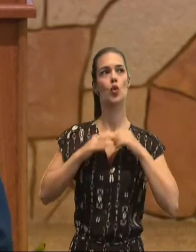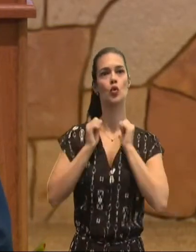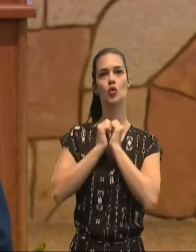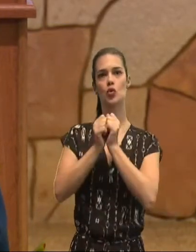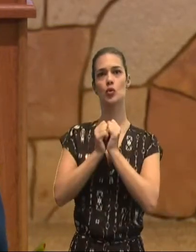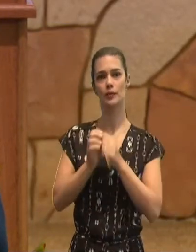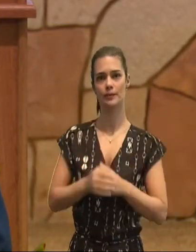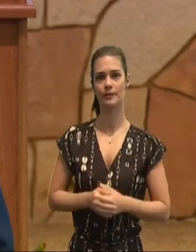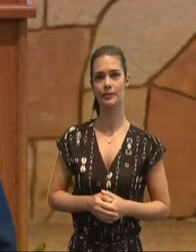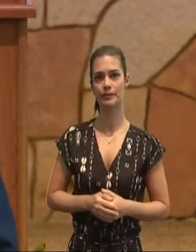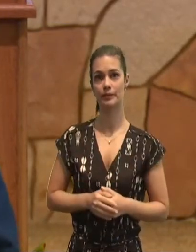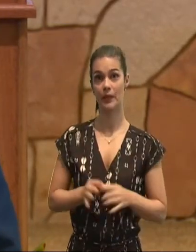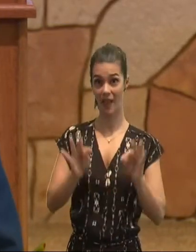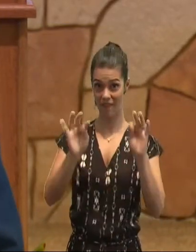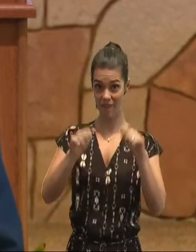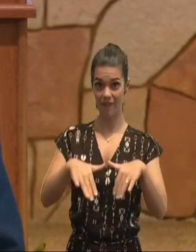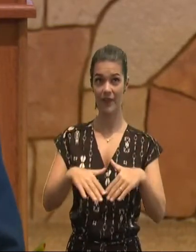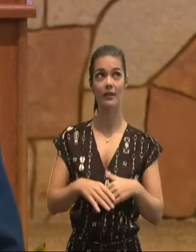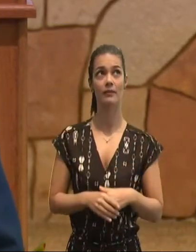e por fim, meus irmãos,